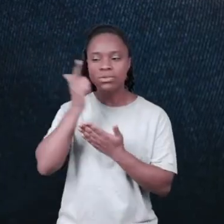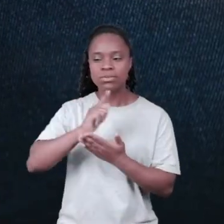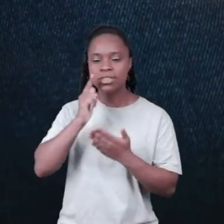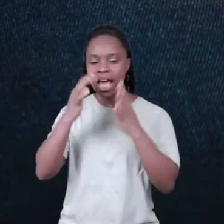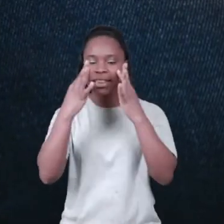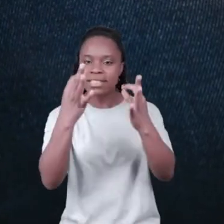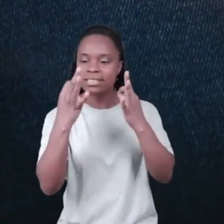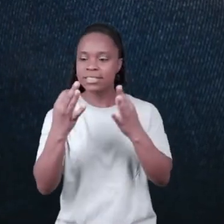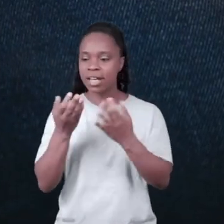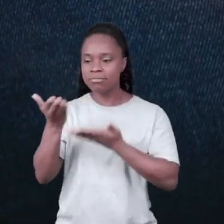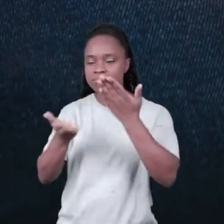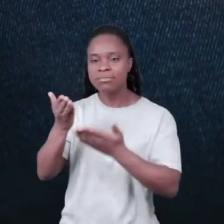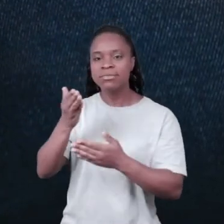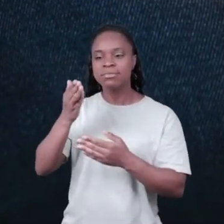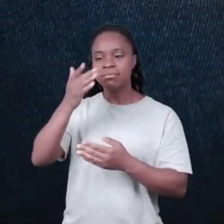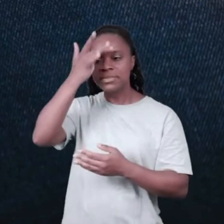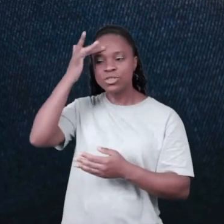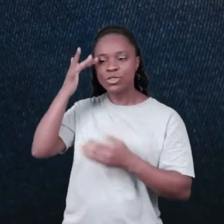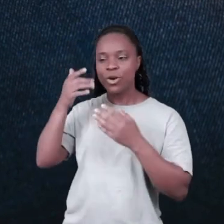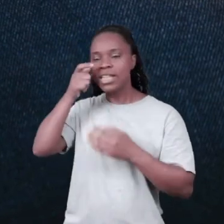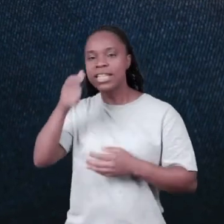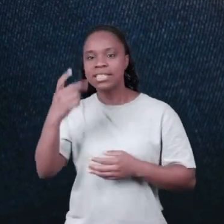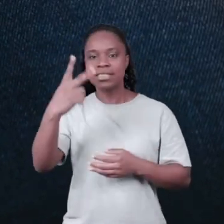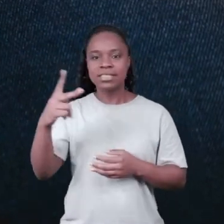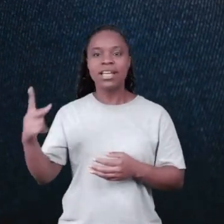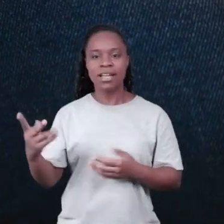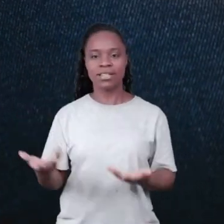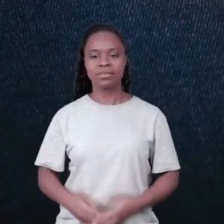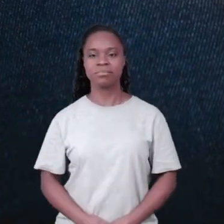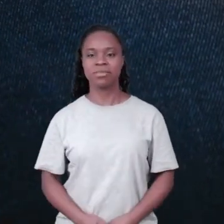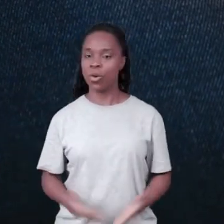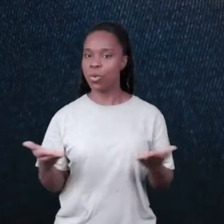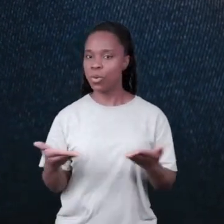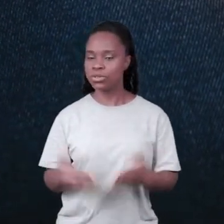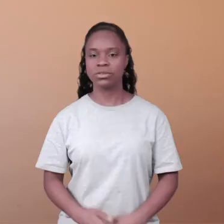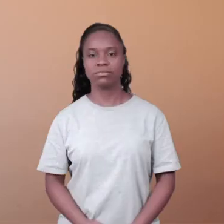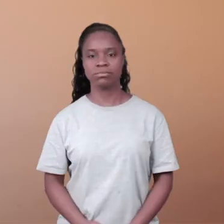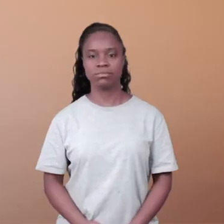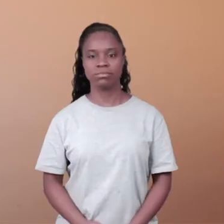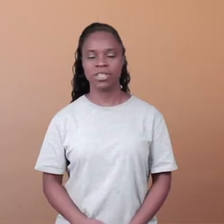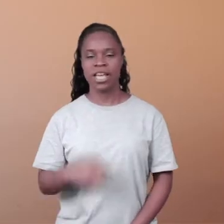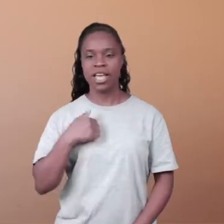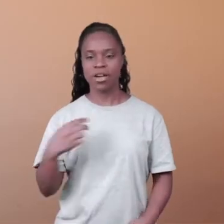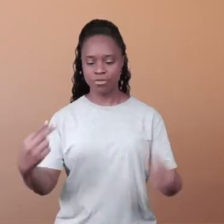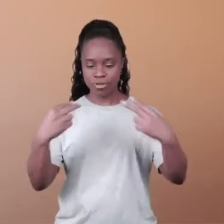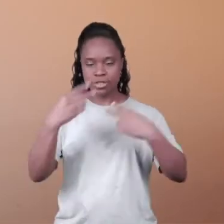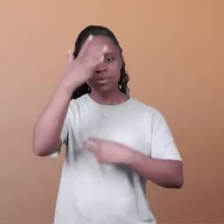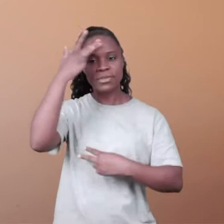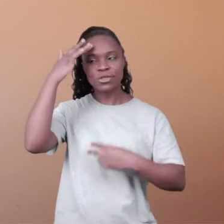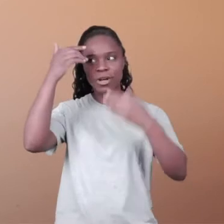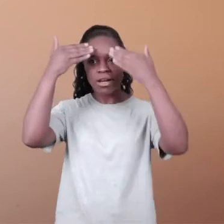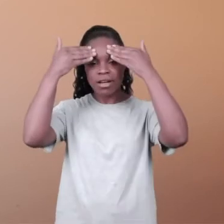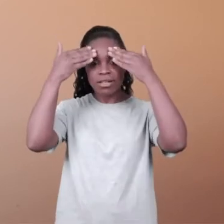consigo ouvir mais as pessoas, me interessar mais pelas pessoas e, querendo ou não, isso acaba ajudando. Hoje, eu